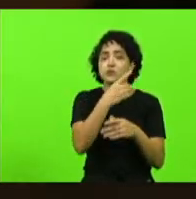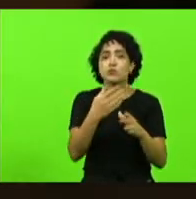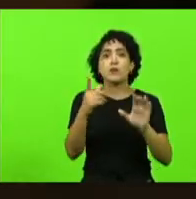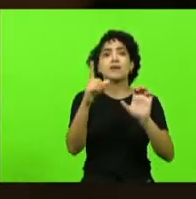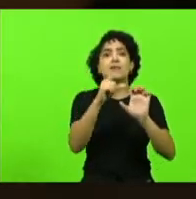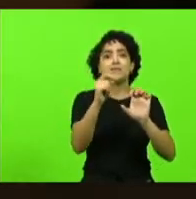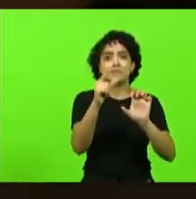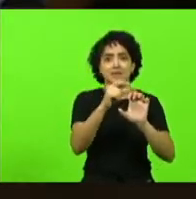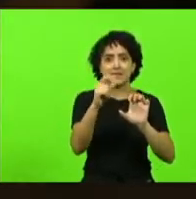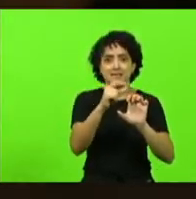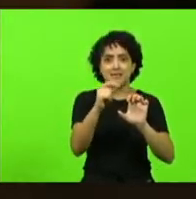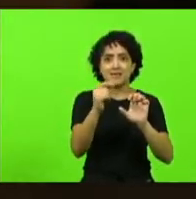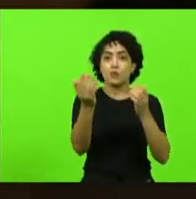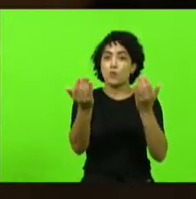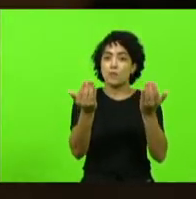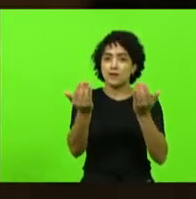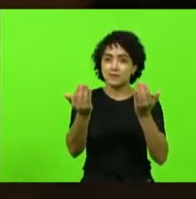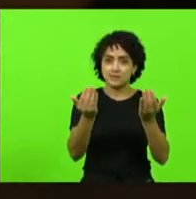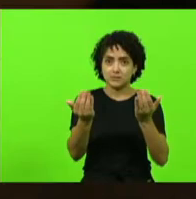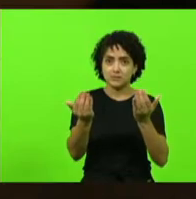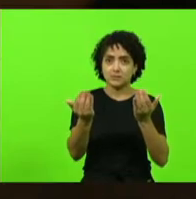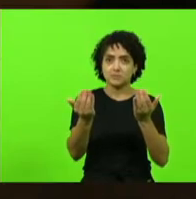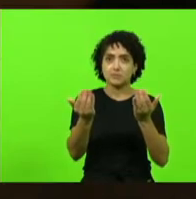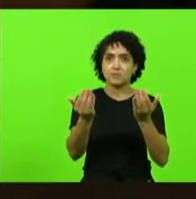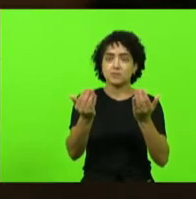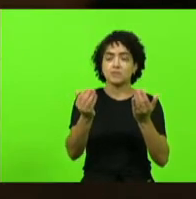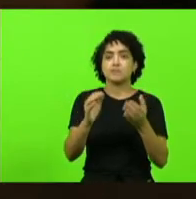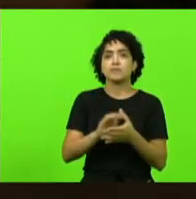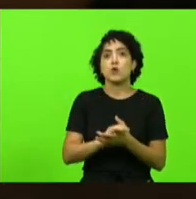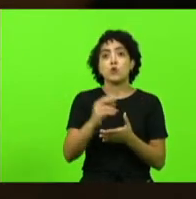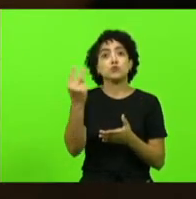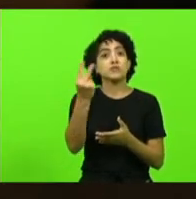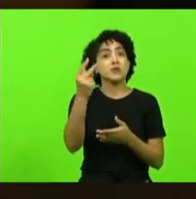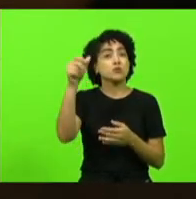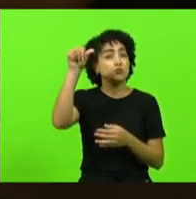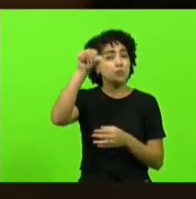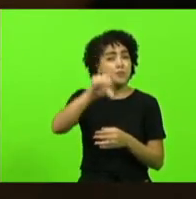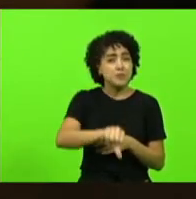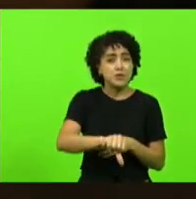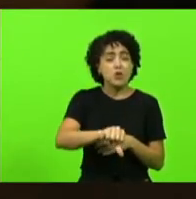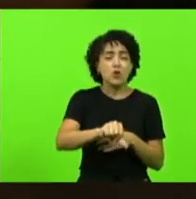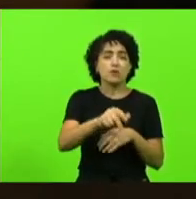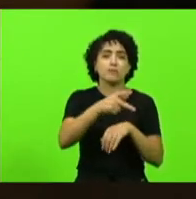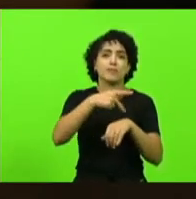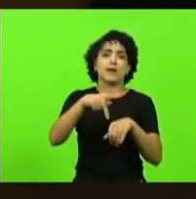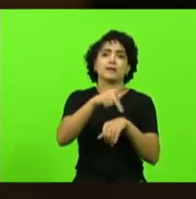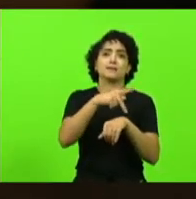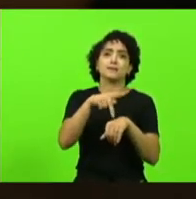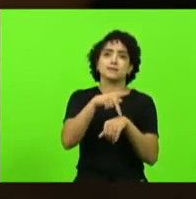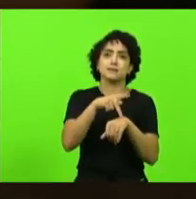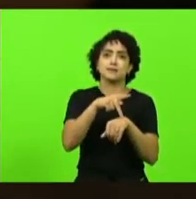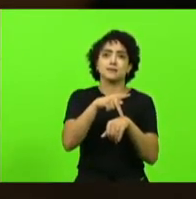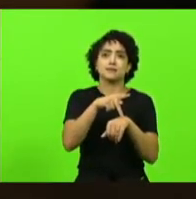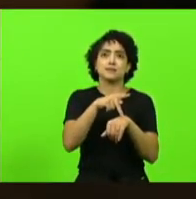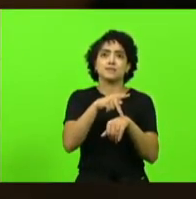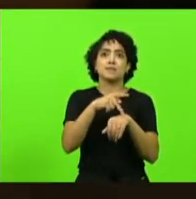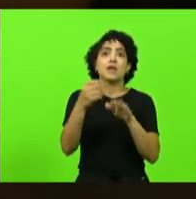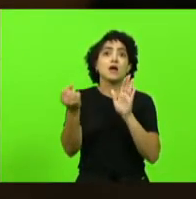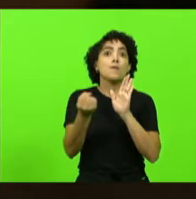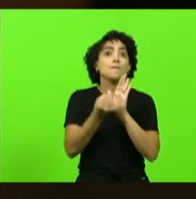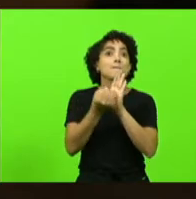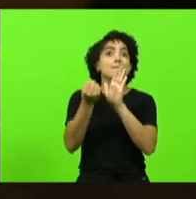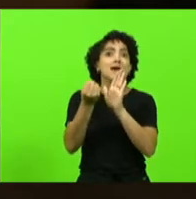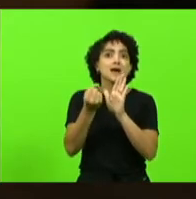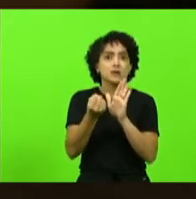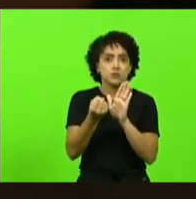no mundo na verdade o segundo pior o segundo pior país com o segundo pior marco regulatório